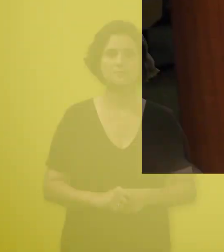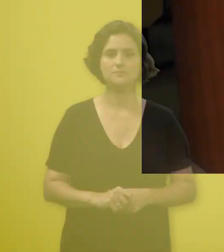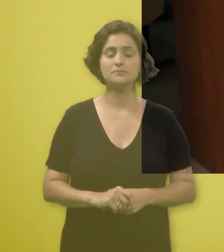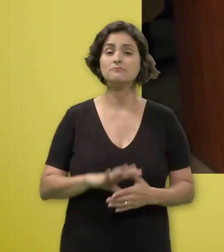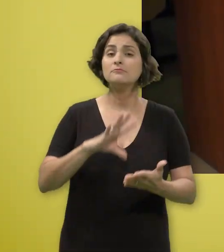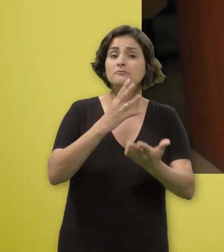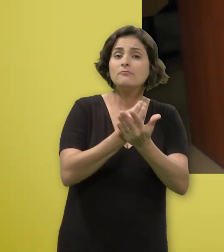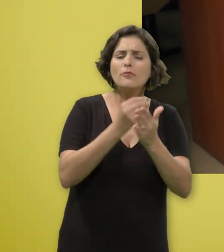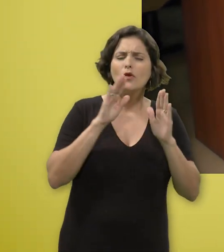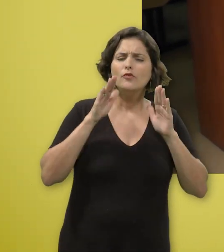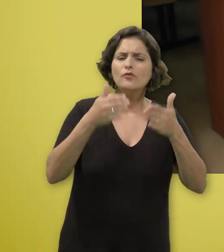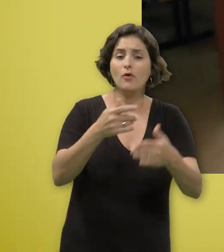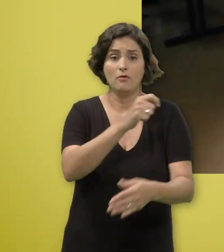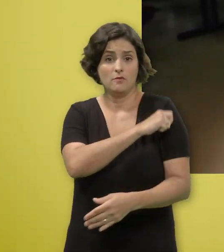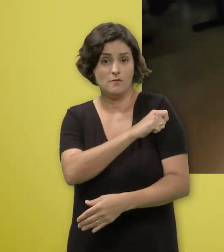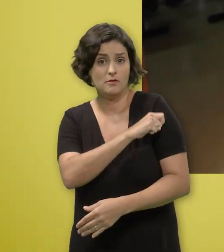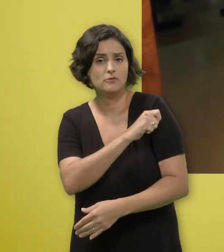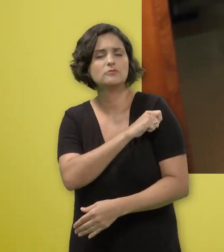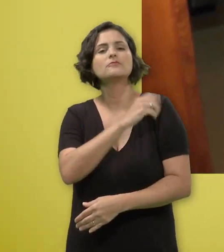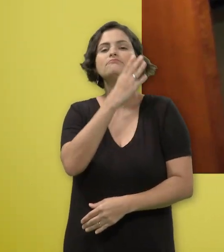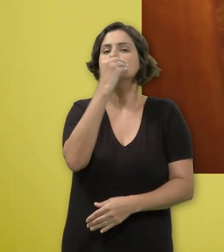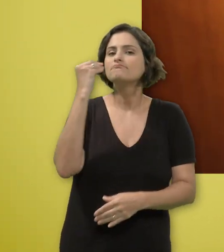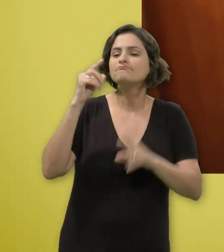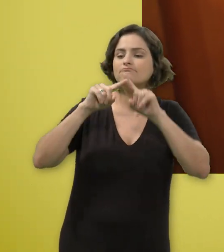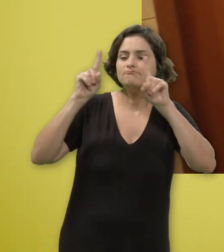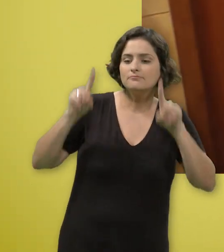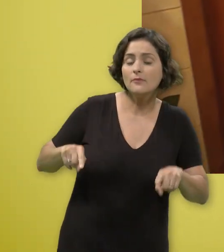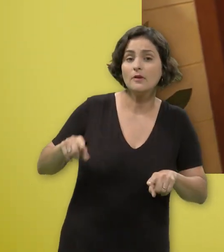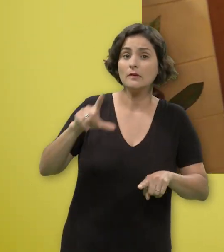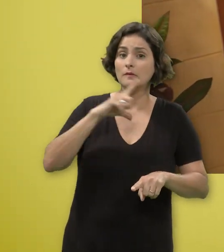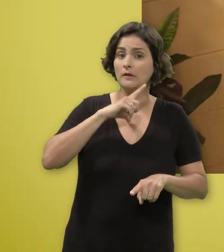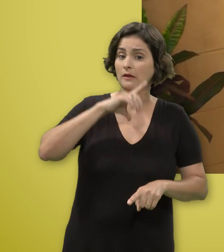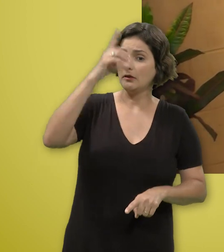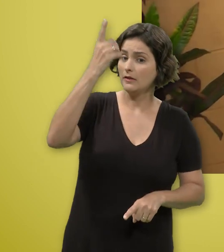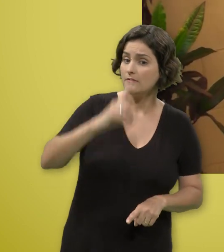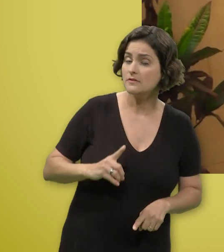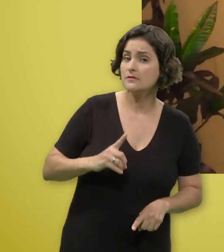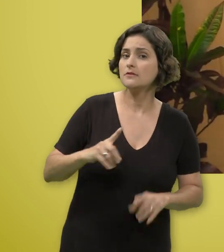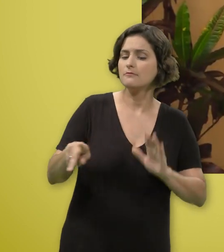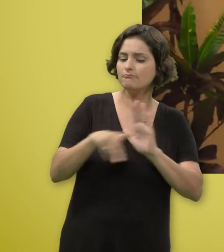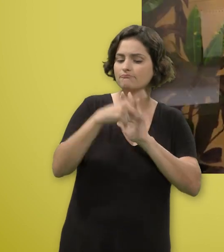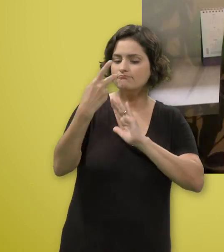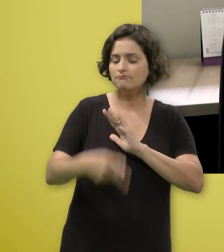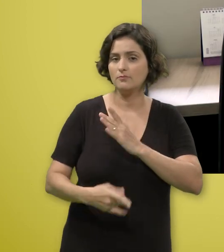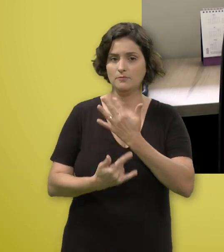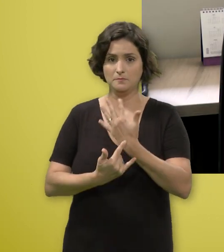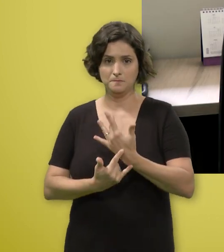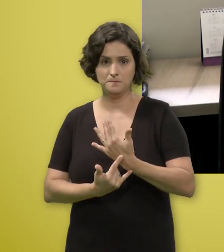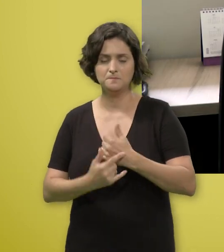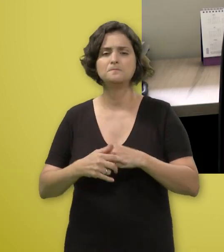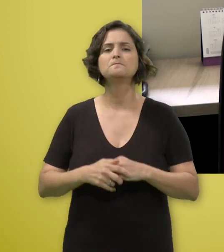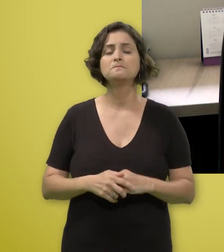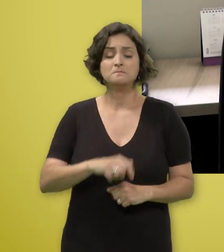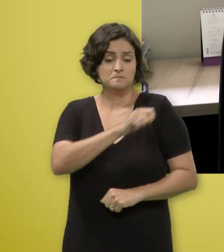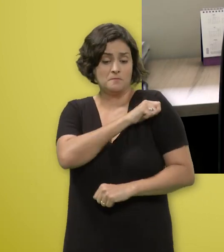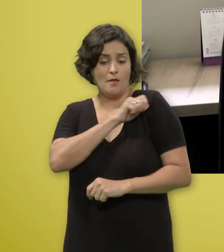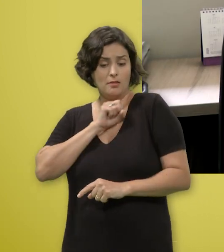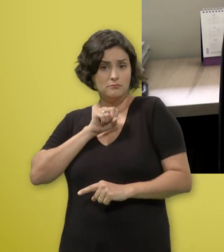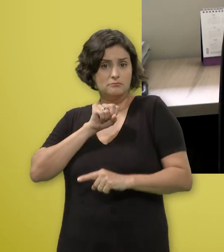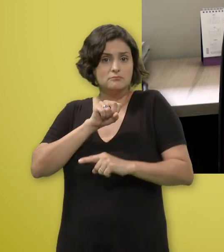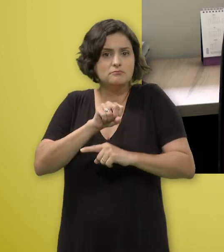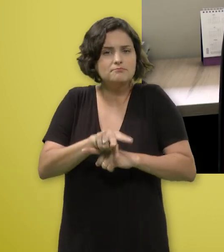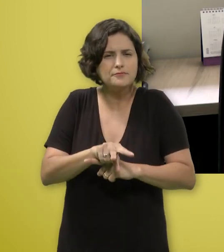O público-alvo que a gente trabalha são os alunos, mas também os servidores da Universidade com